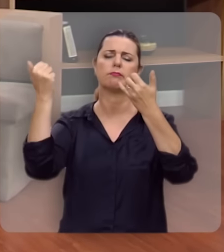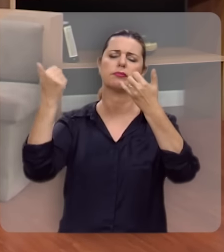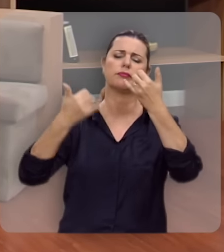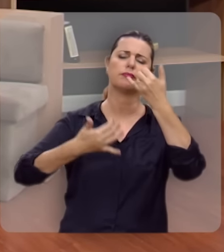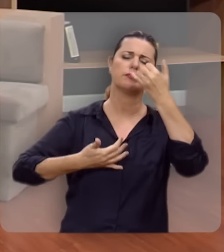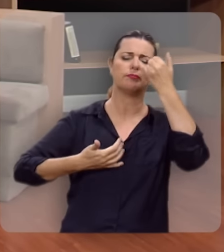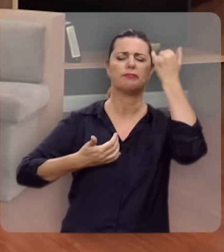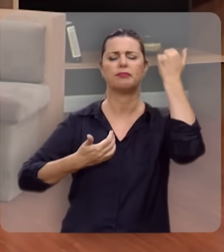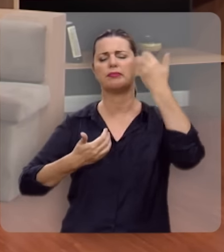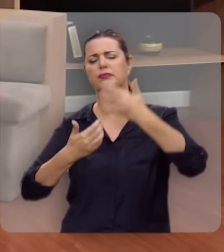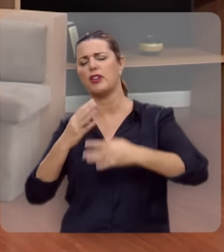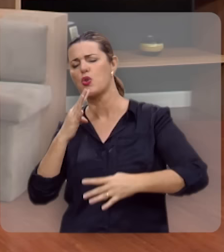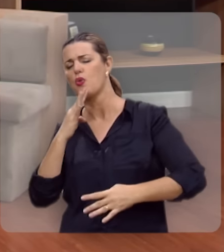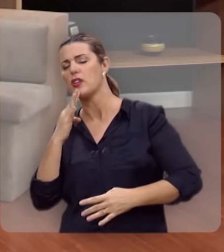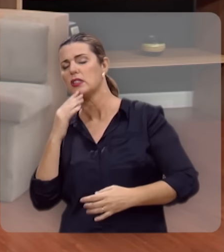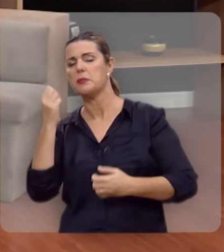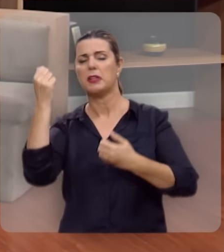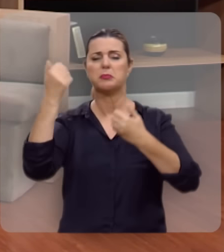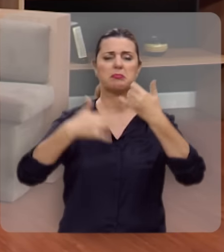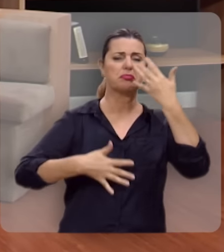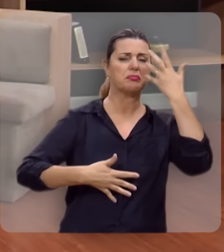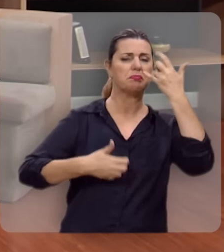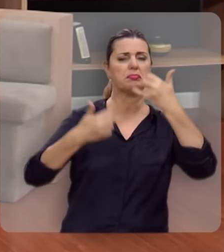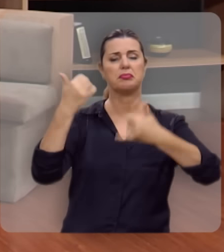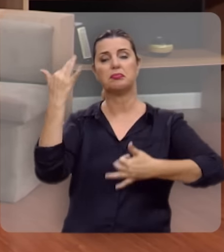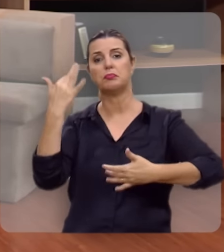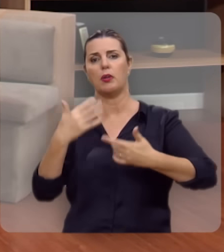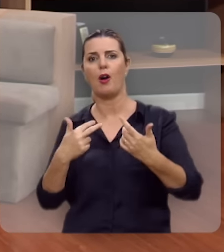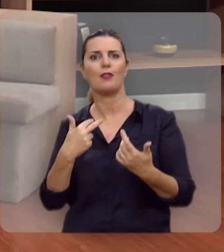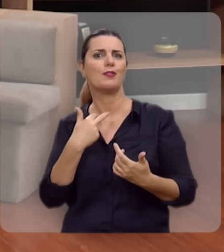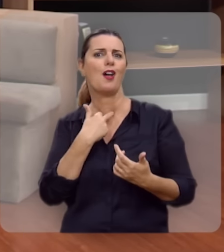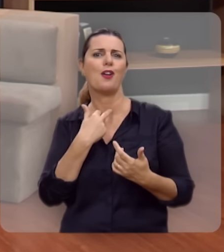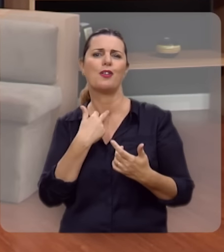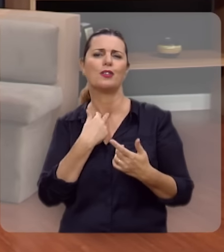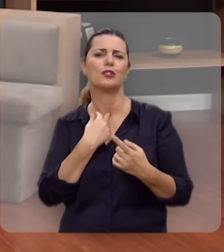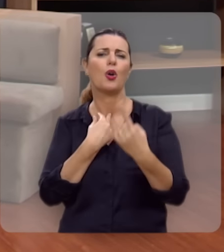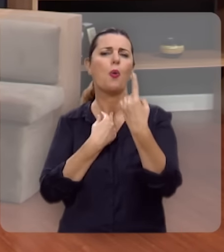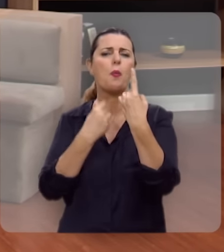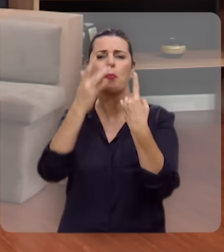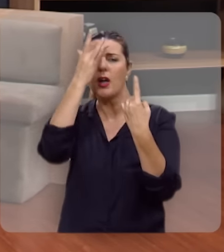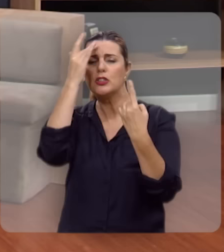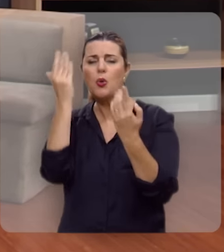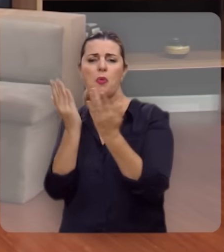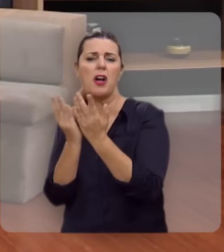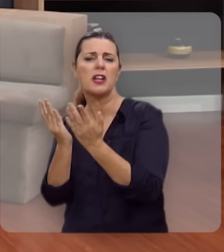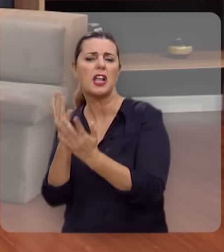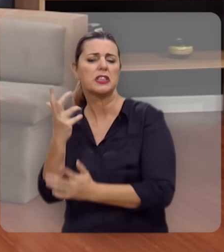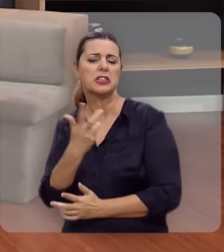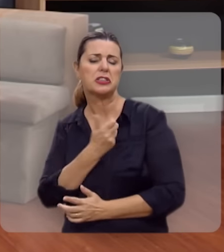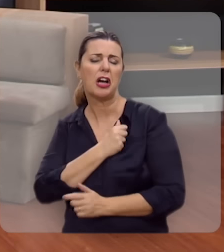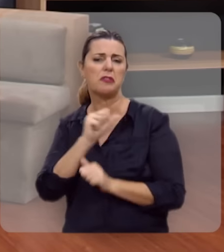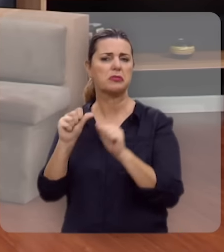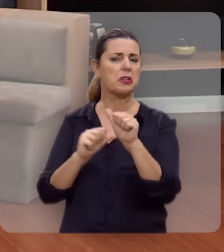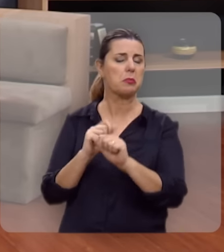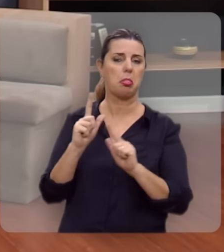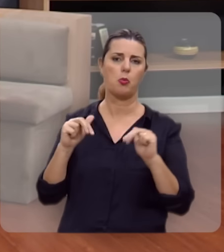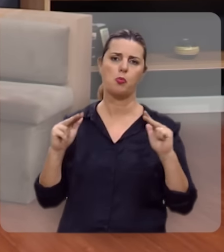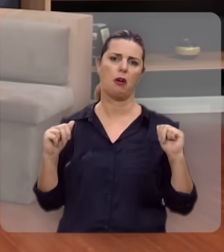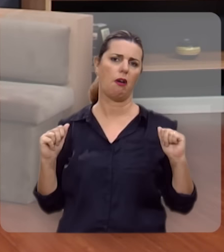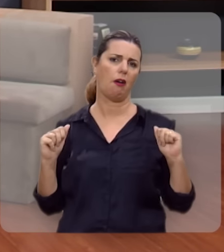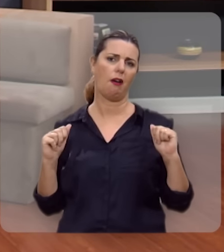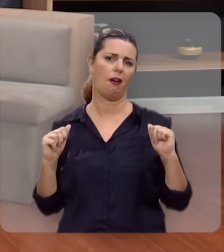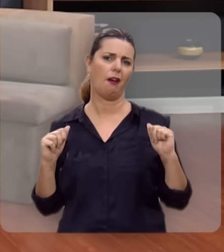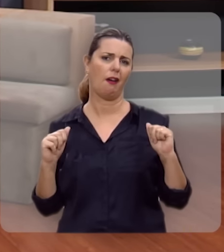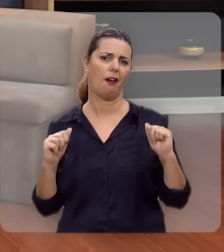usar todos os meus recursos, todos os meus conhecimentos e você os seus e nós não produziríamos sequer um crente, um salvo, um